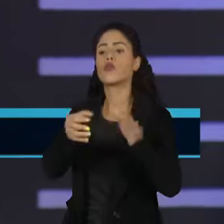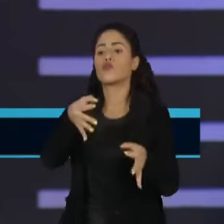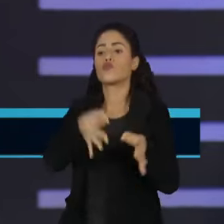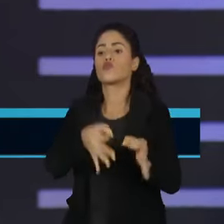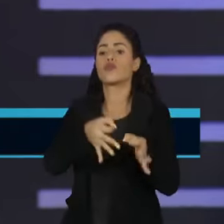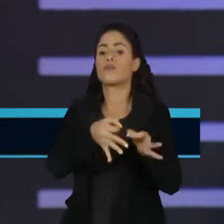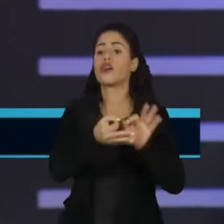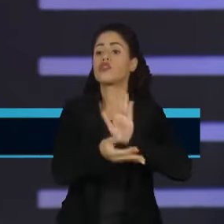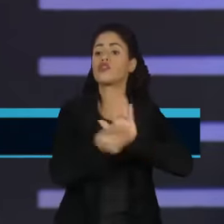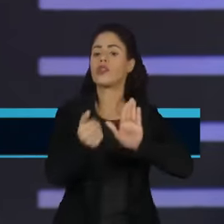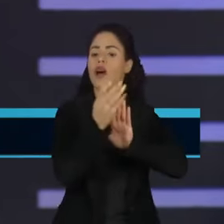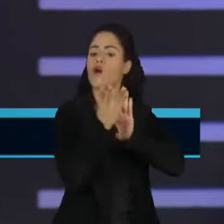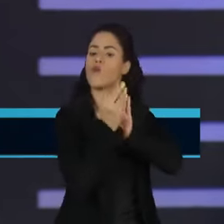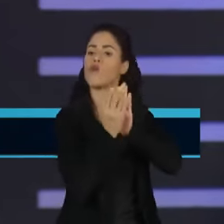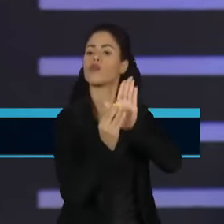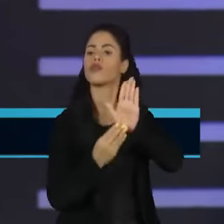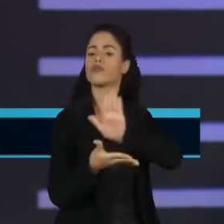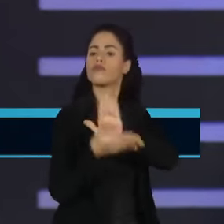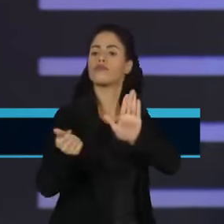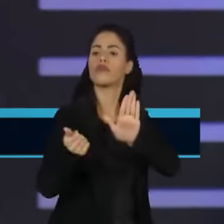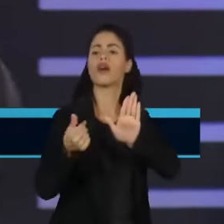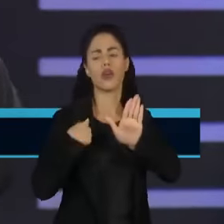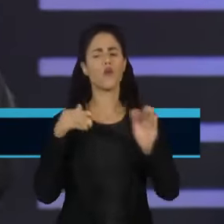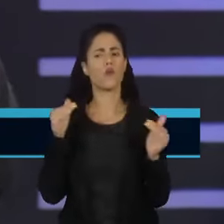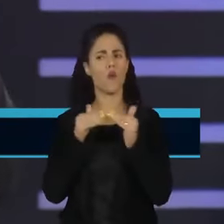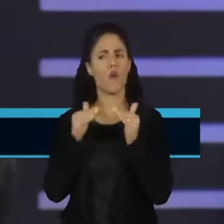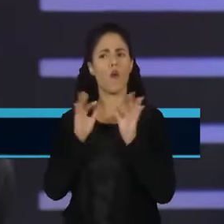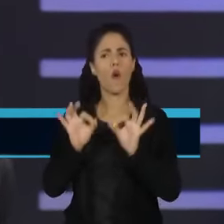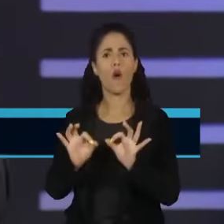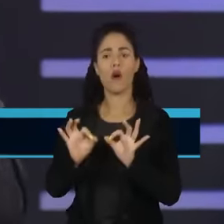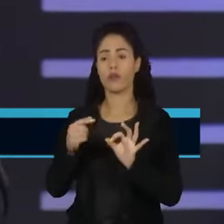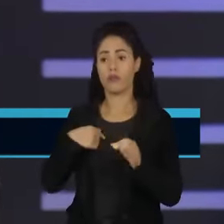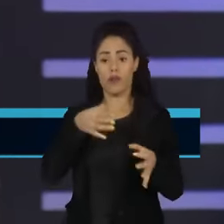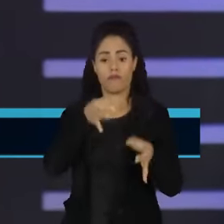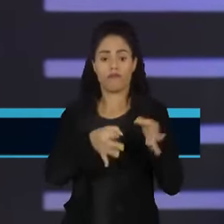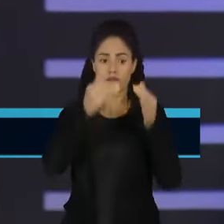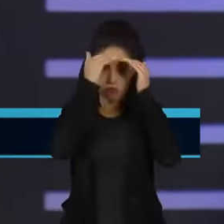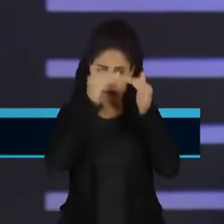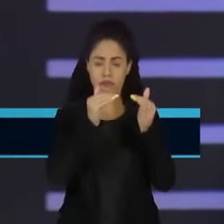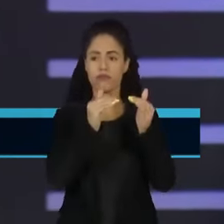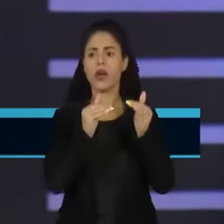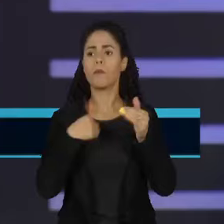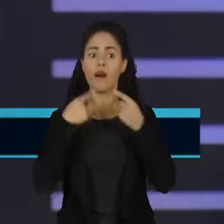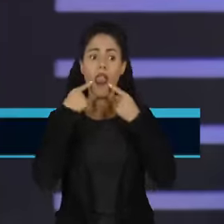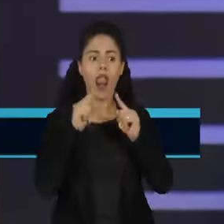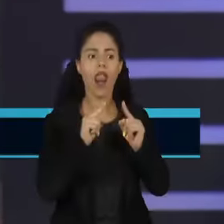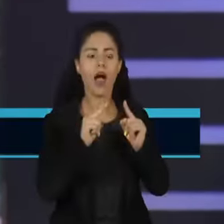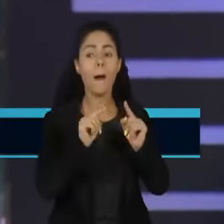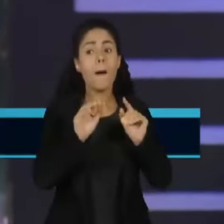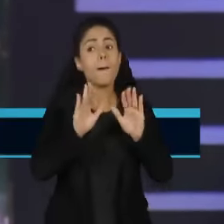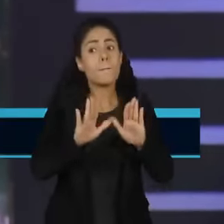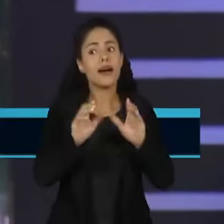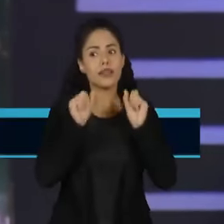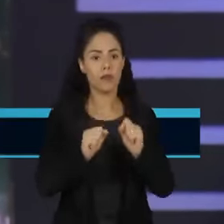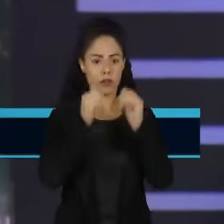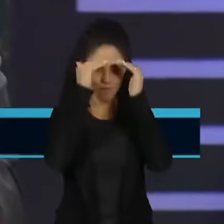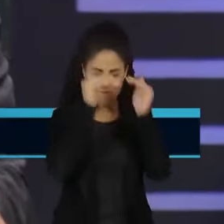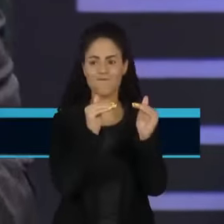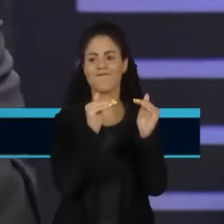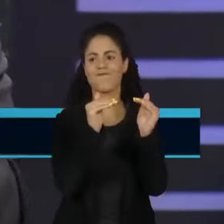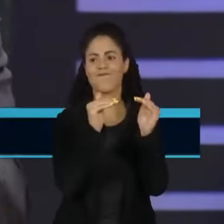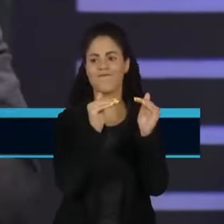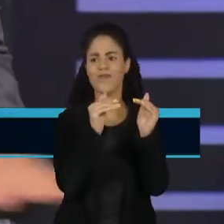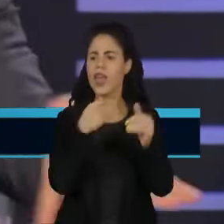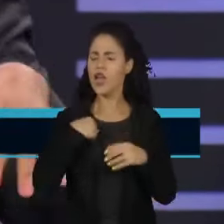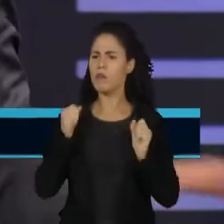conteúdo do ar, por algum motivo, e concordo com a Gélida, decisão judicial pode ser criticada, mas ela tem que ser cumprida. Você não